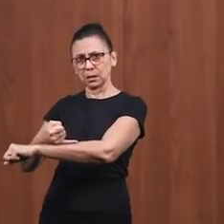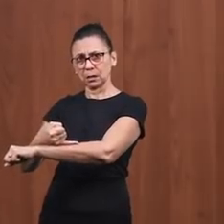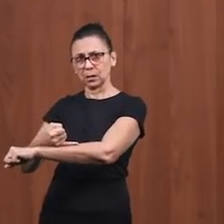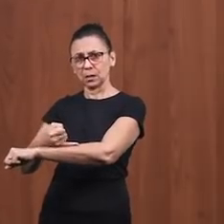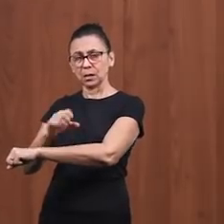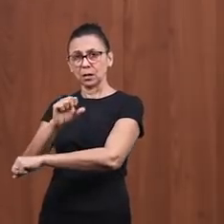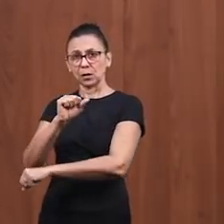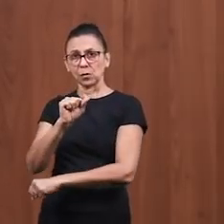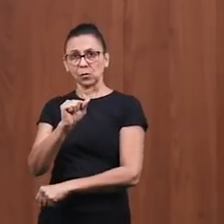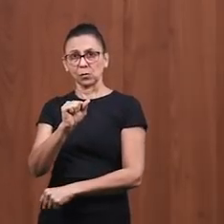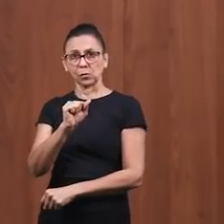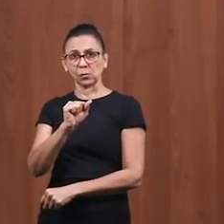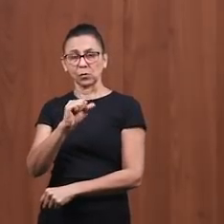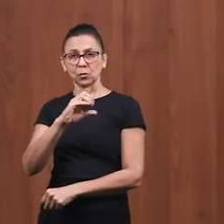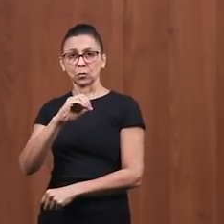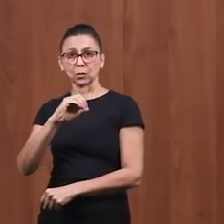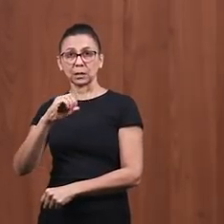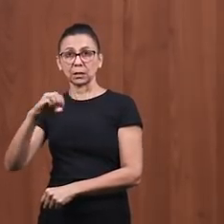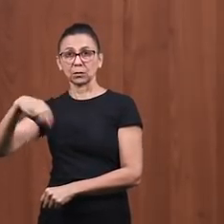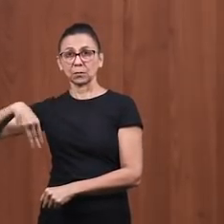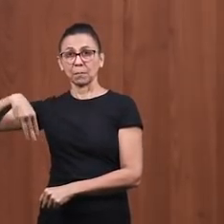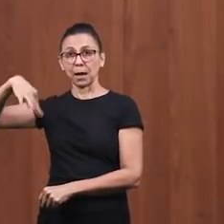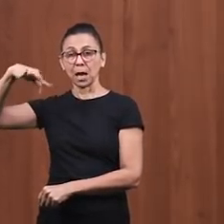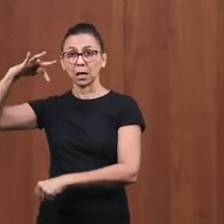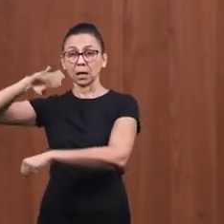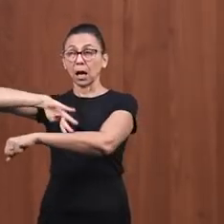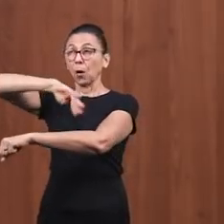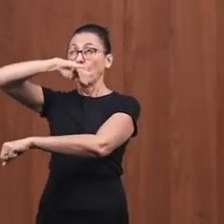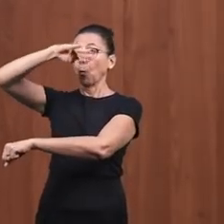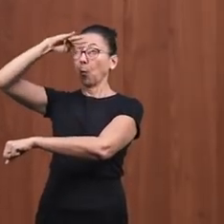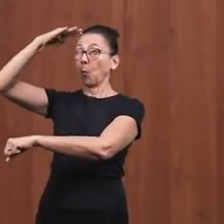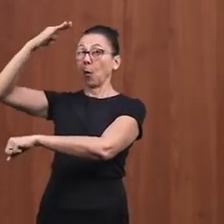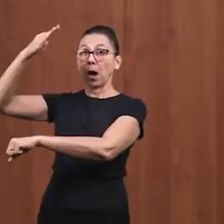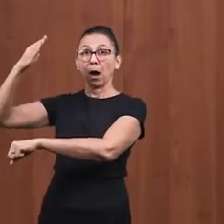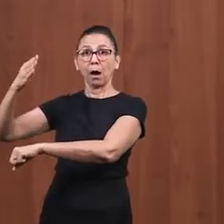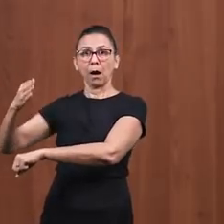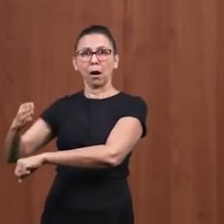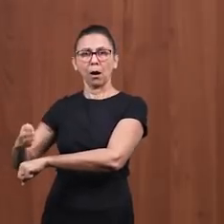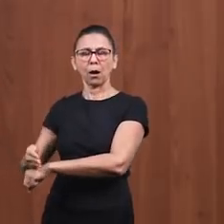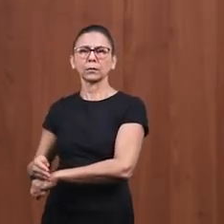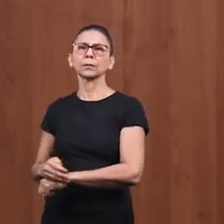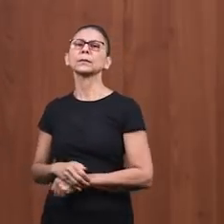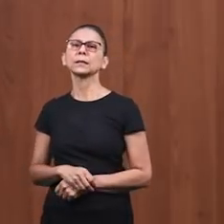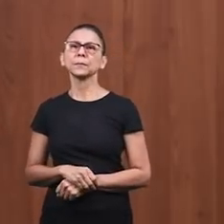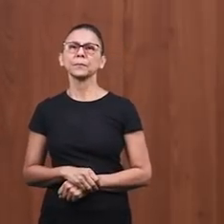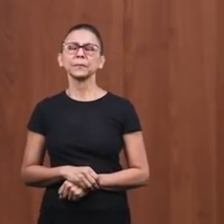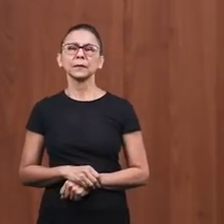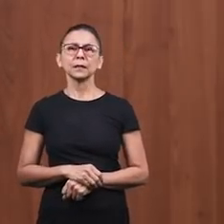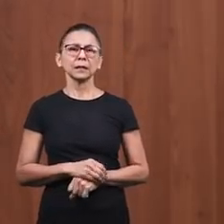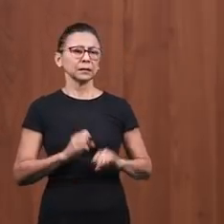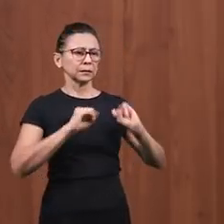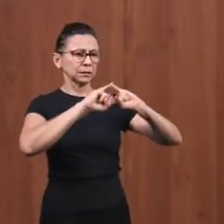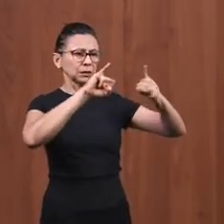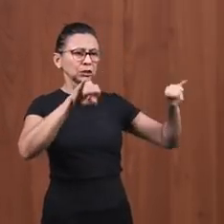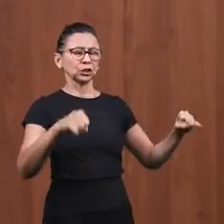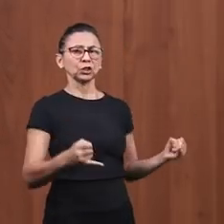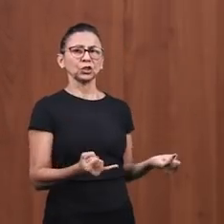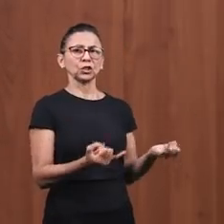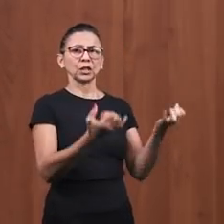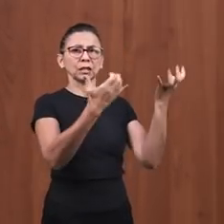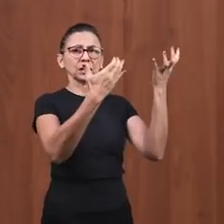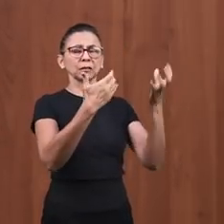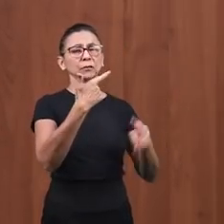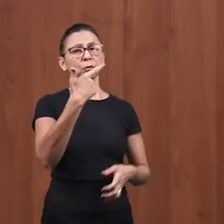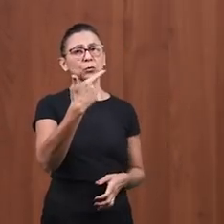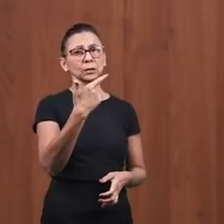800 metros de altitude. Era uma montanha, um morro alto. E Jericó era um lugar que ficava